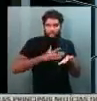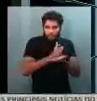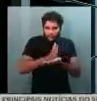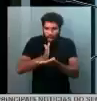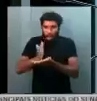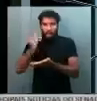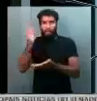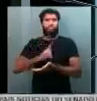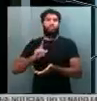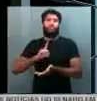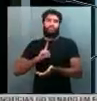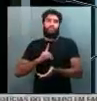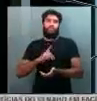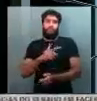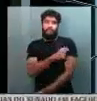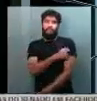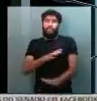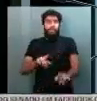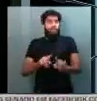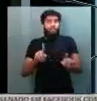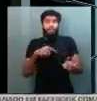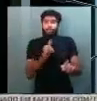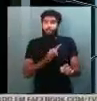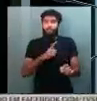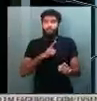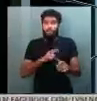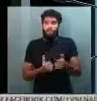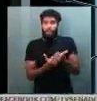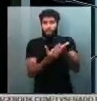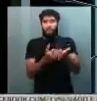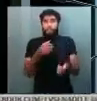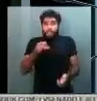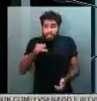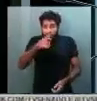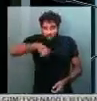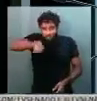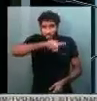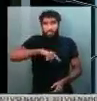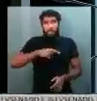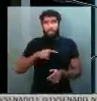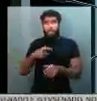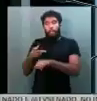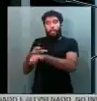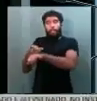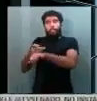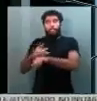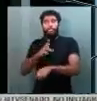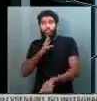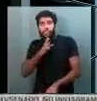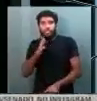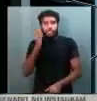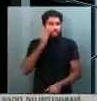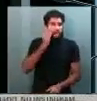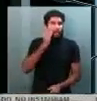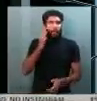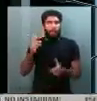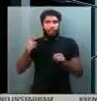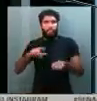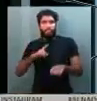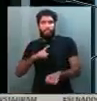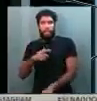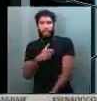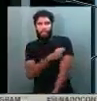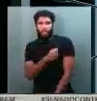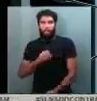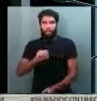vacinas. Mas, mesmo assim, nós continuamos com o apoio. Se algum dos senhores for procurado, tiver conhecimento de disponibilidade de doses,